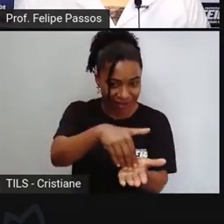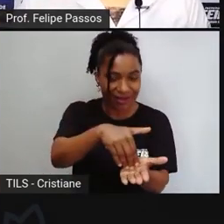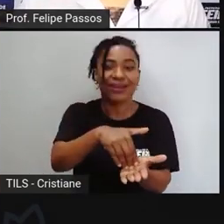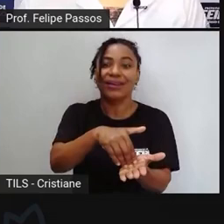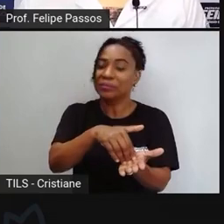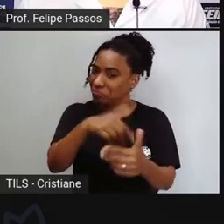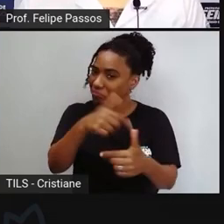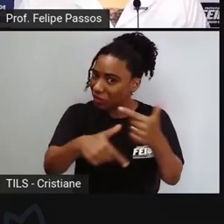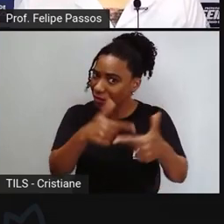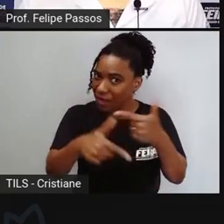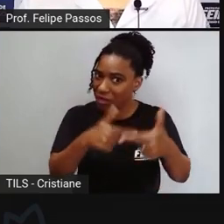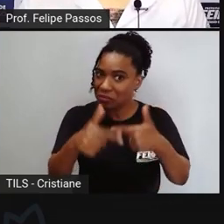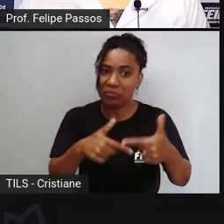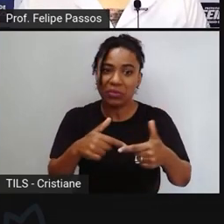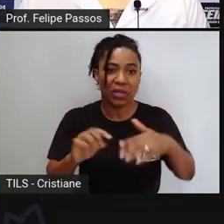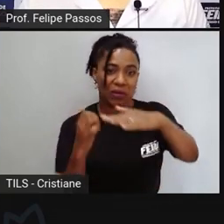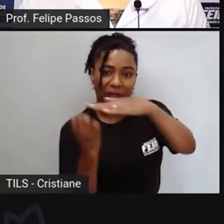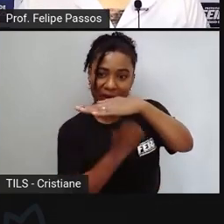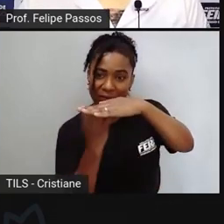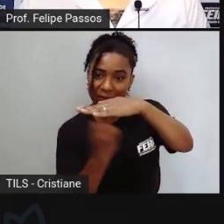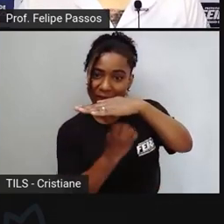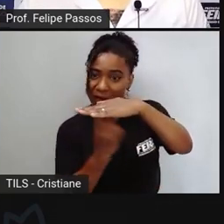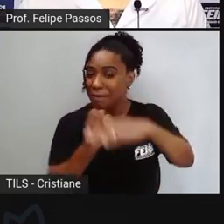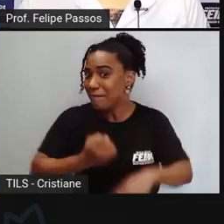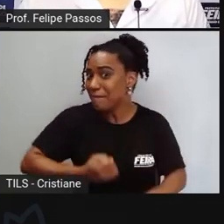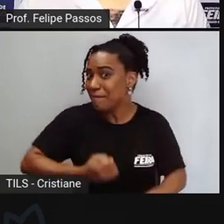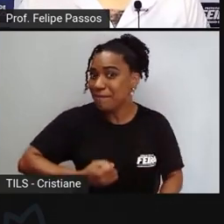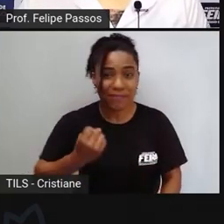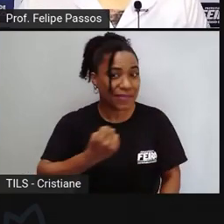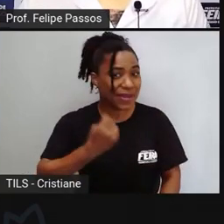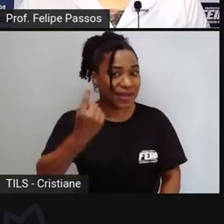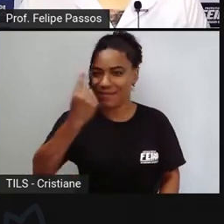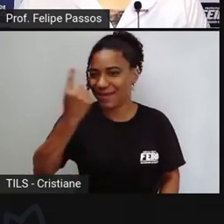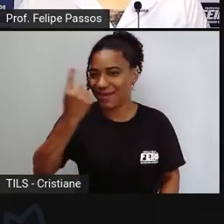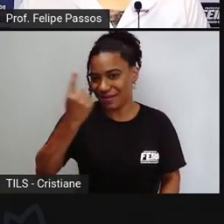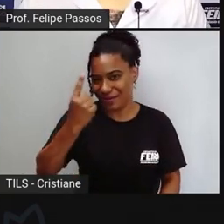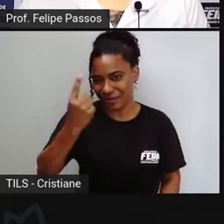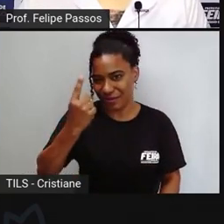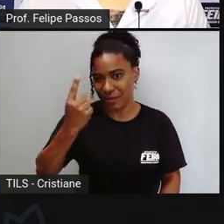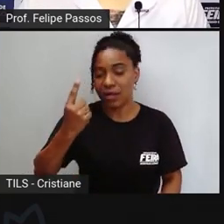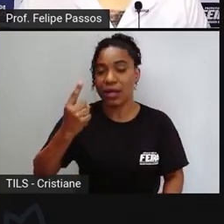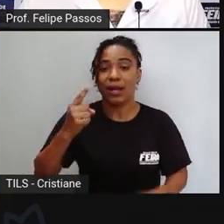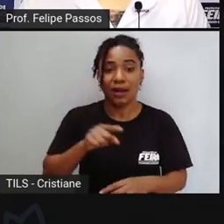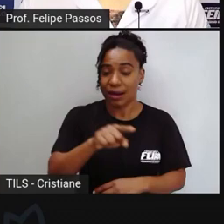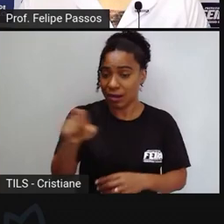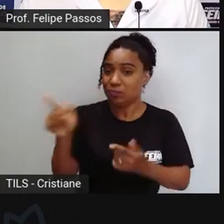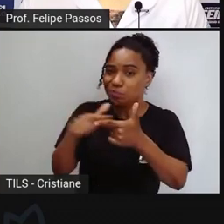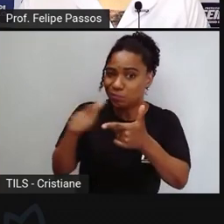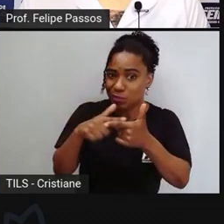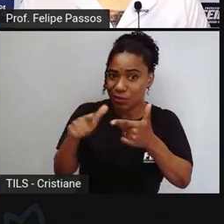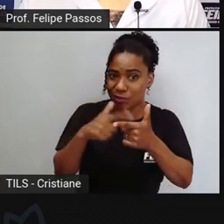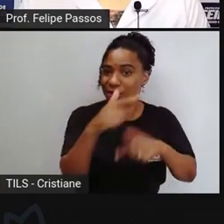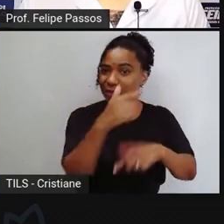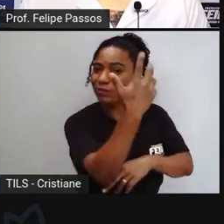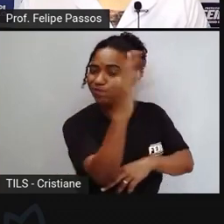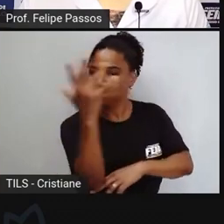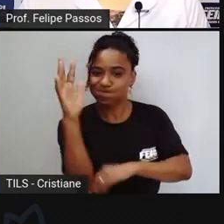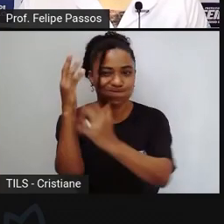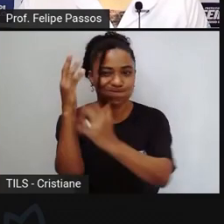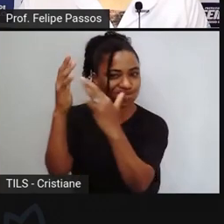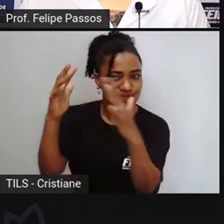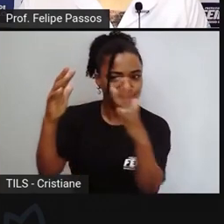001 da Bahia, onde as questões ambientais eram a questão